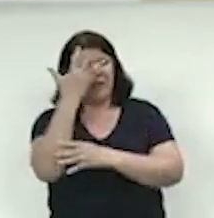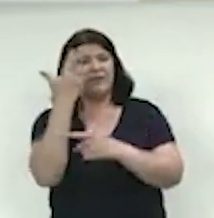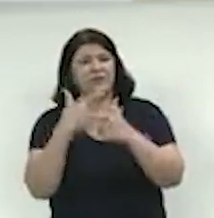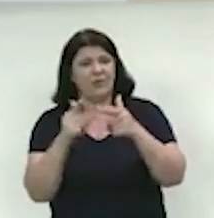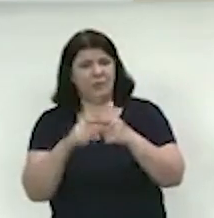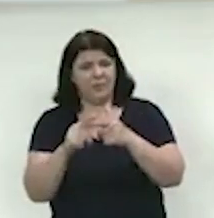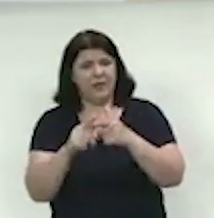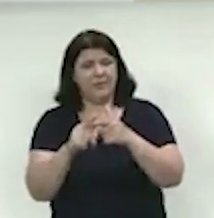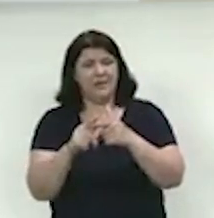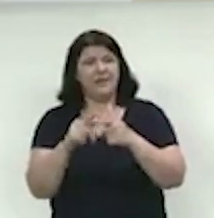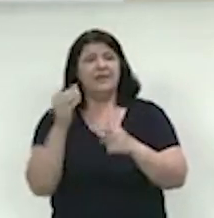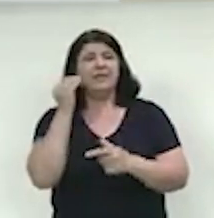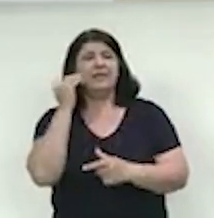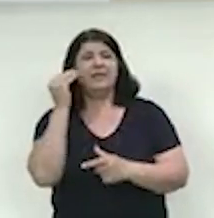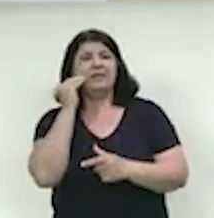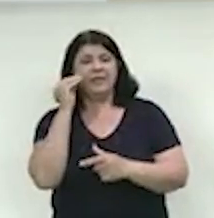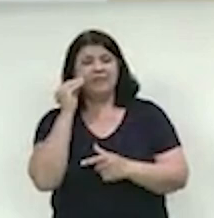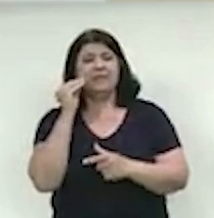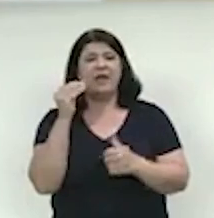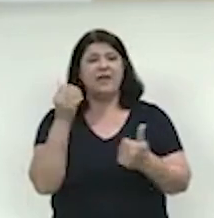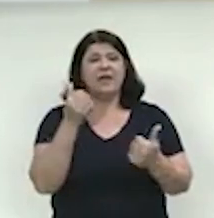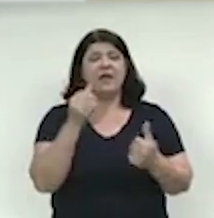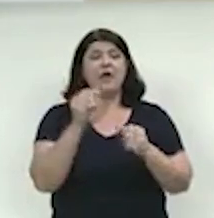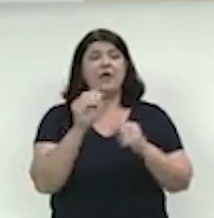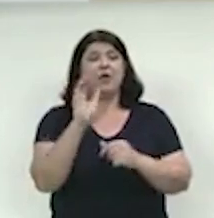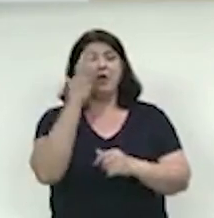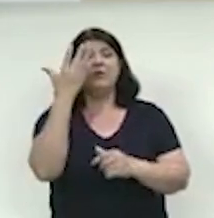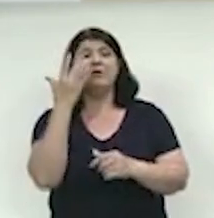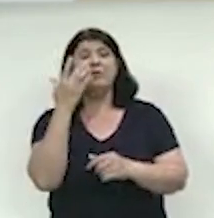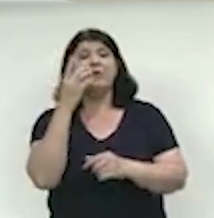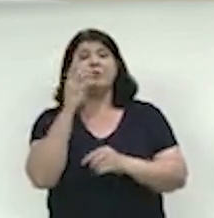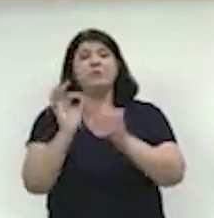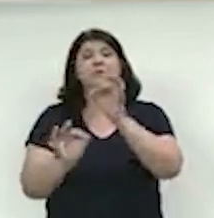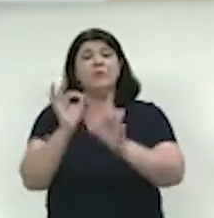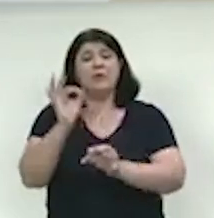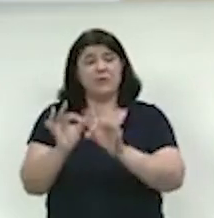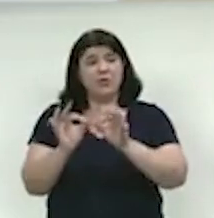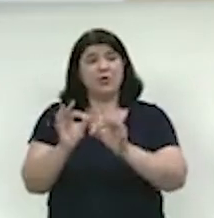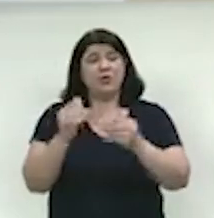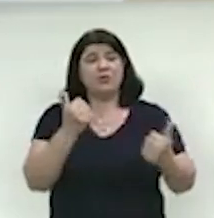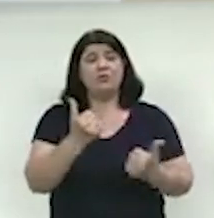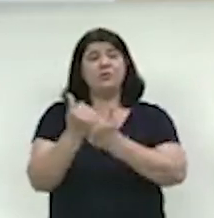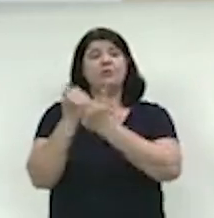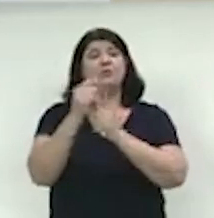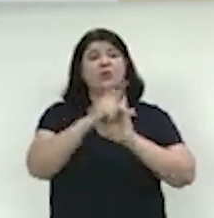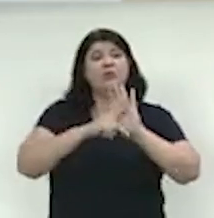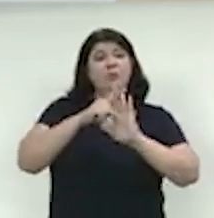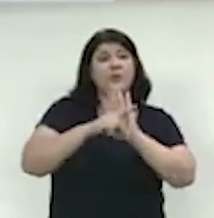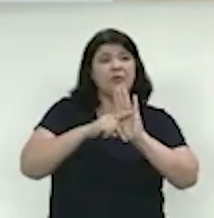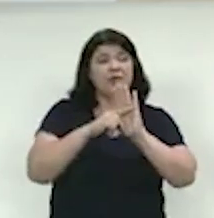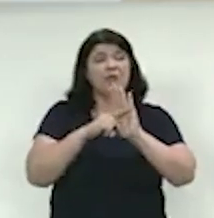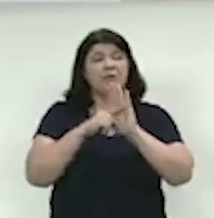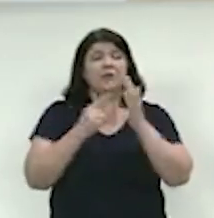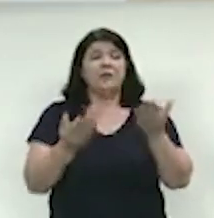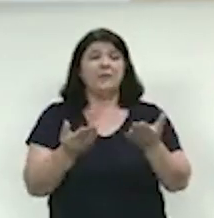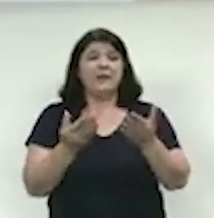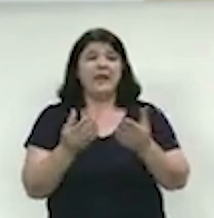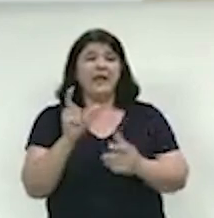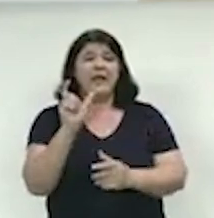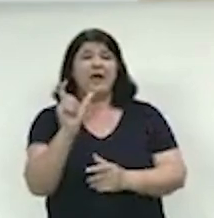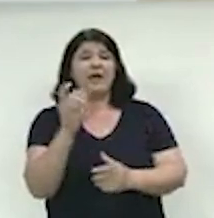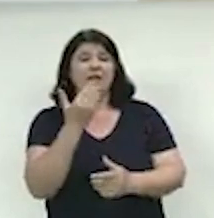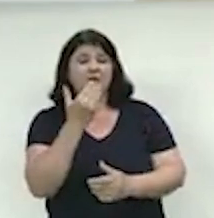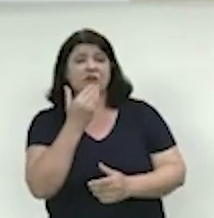jurídica para substituir o benefício que colocava comida na mesa de muitas pessoas. Diante do exposto, depois de ouvido do outro